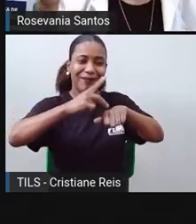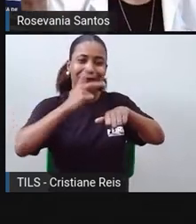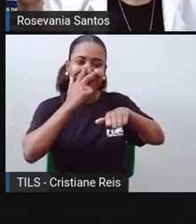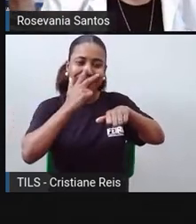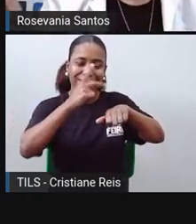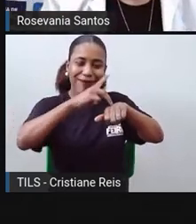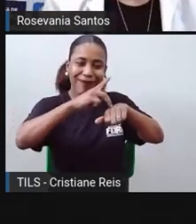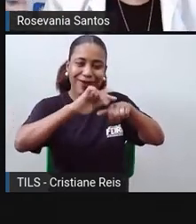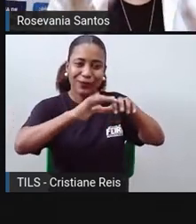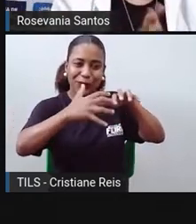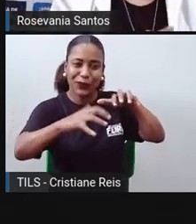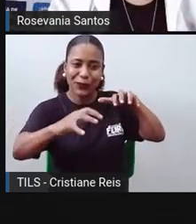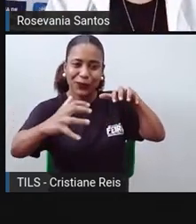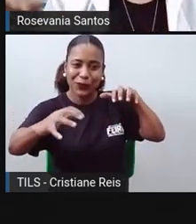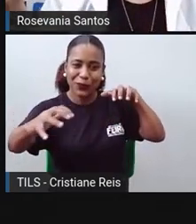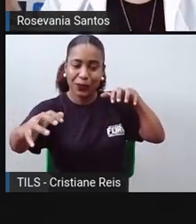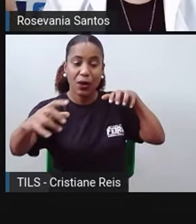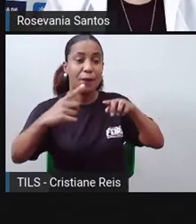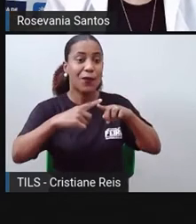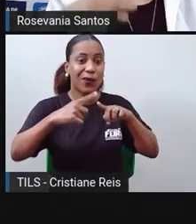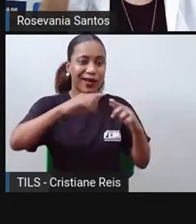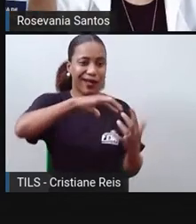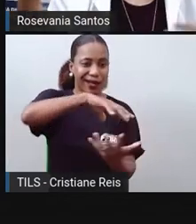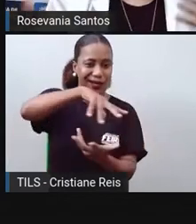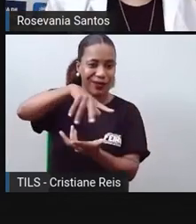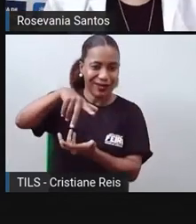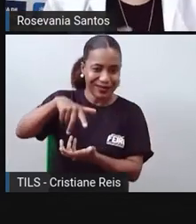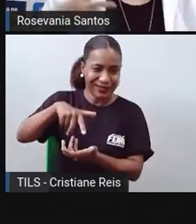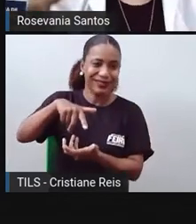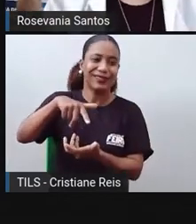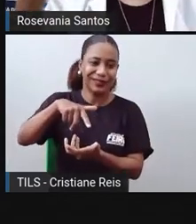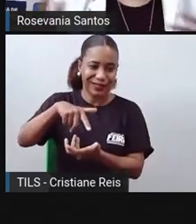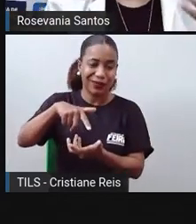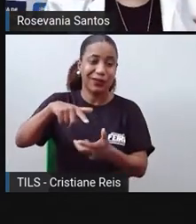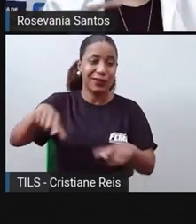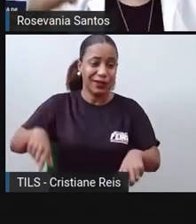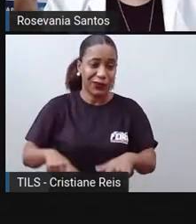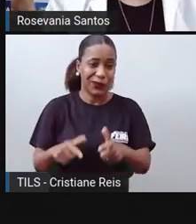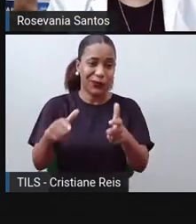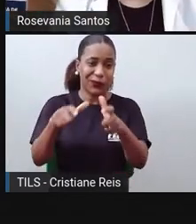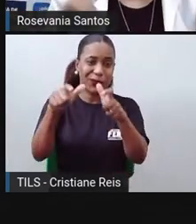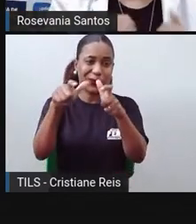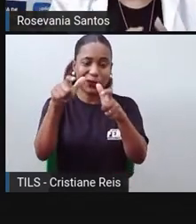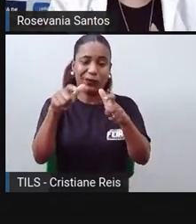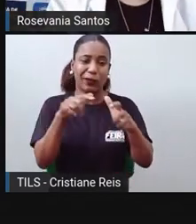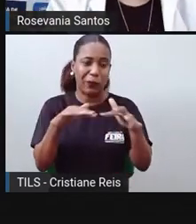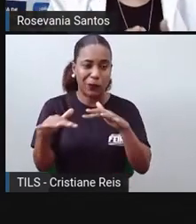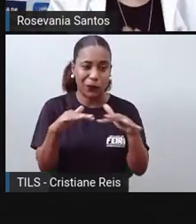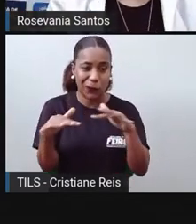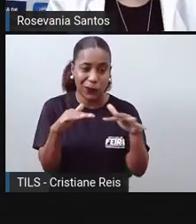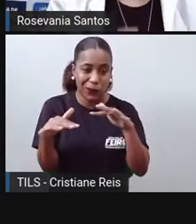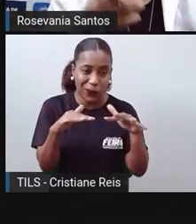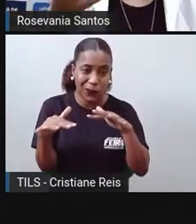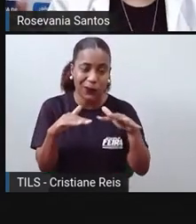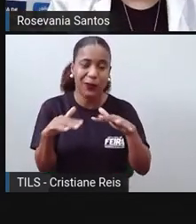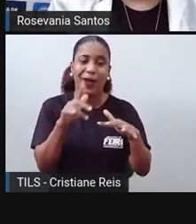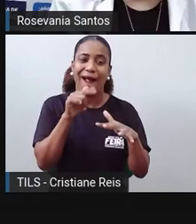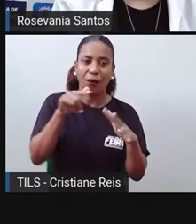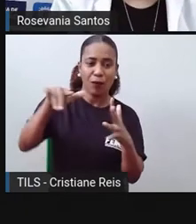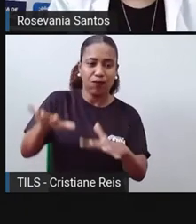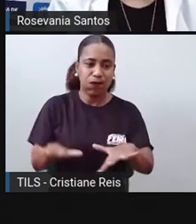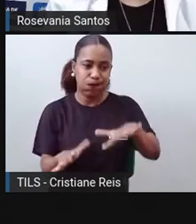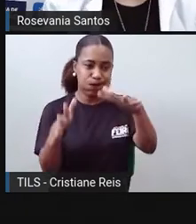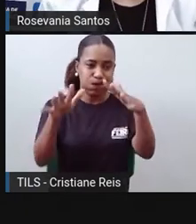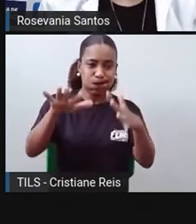no círculo de fogo do Pacífico, então significa que tem muitos vulcões, tem muitos terremotos, tem muitos maremotos, tem muitos